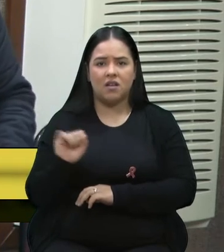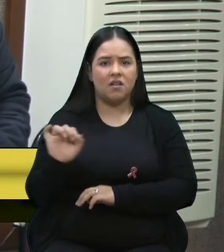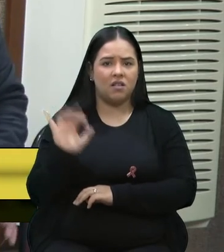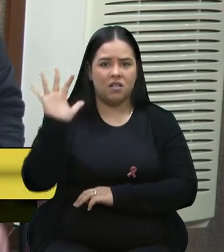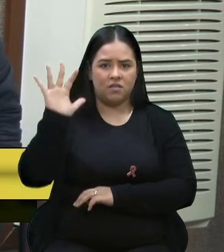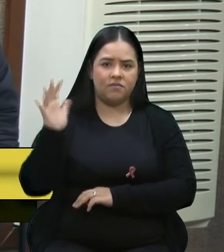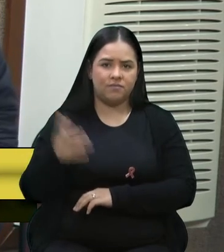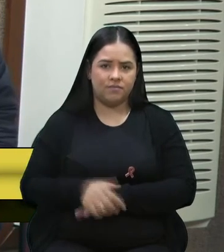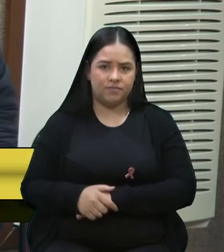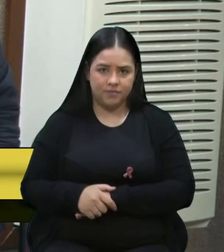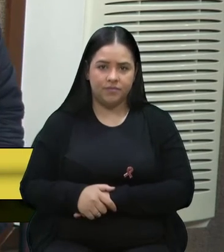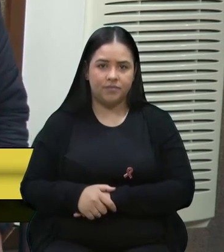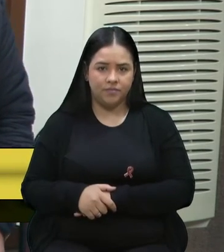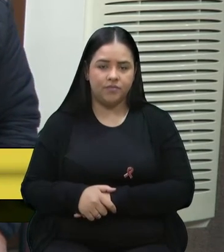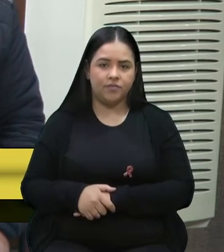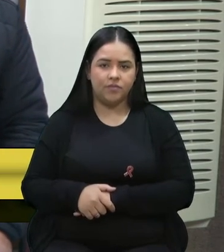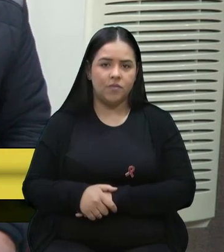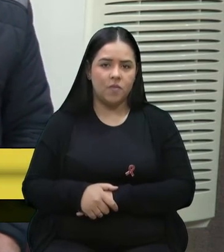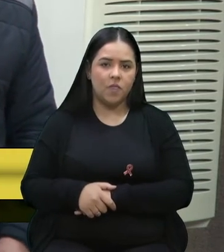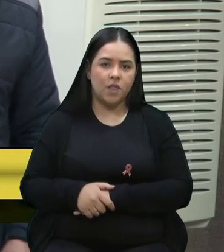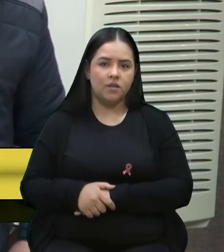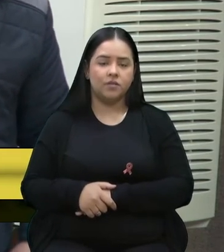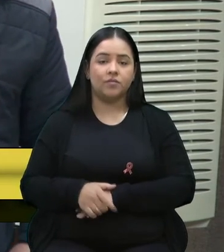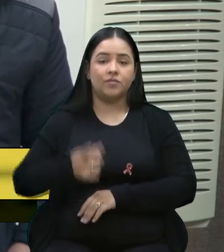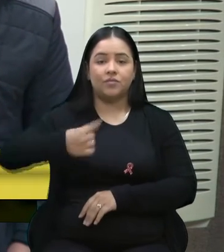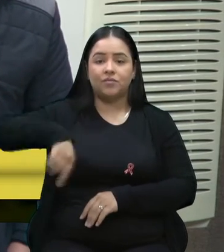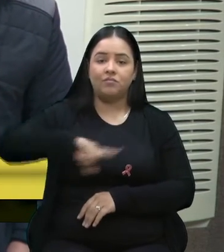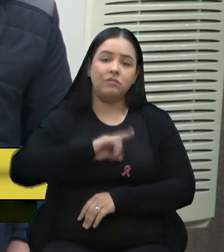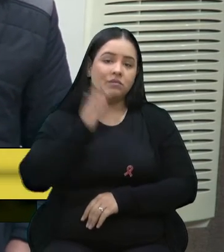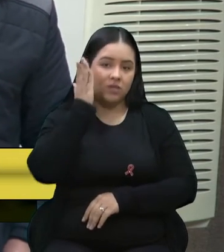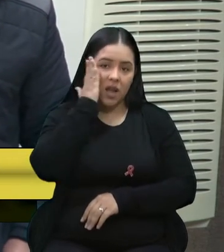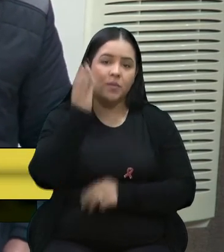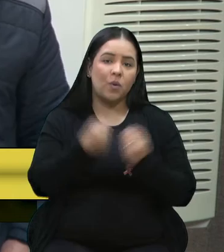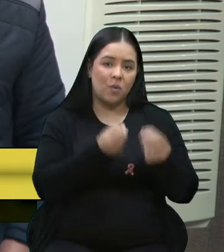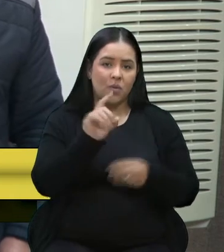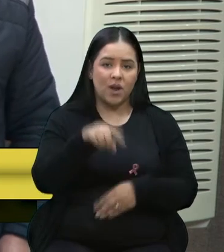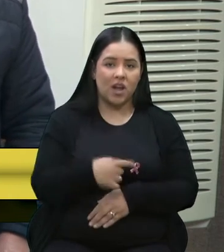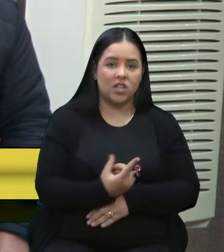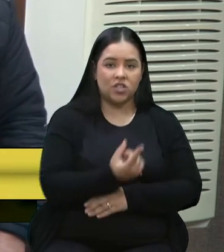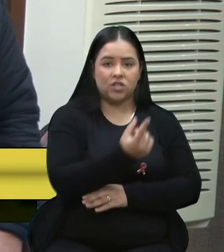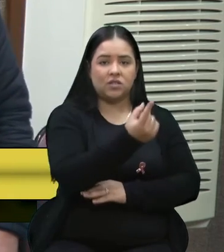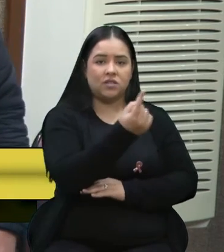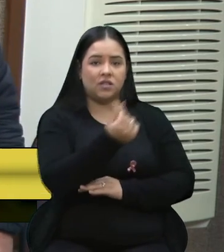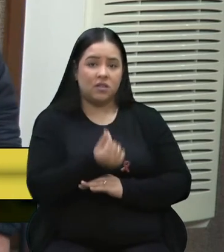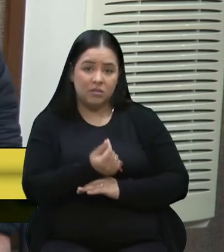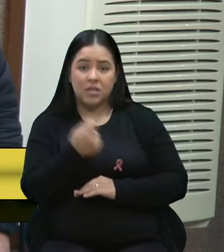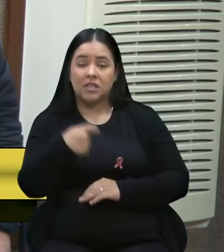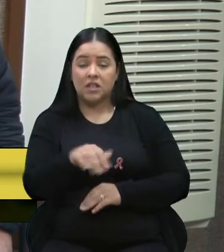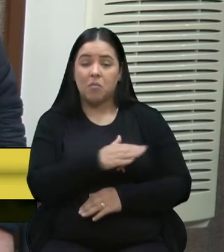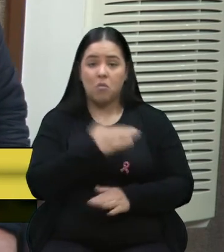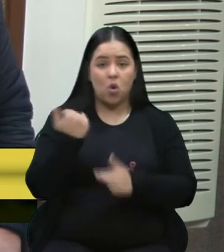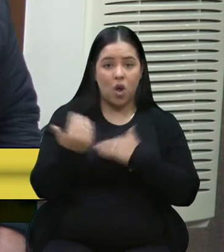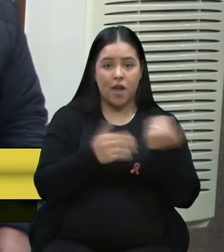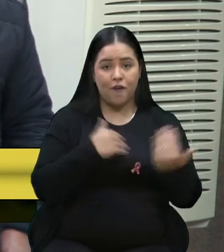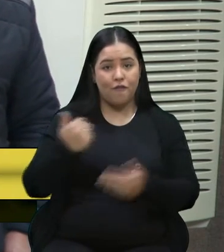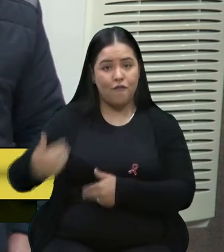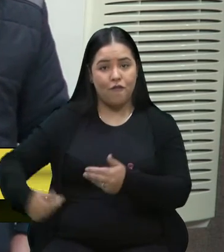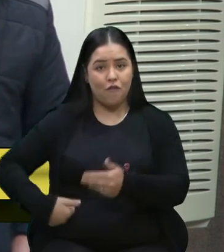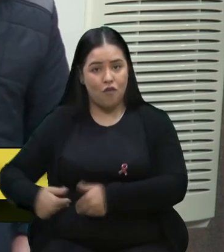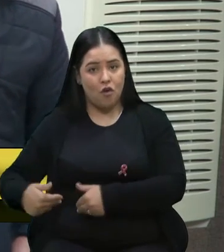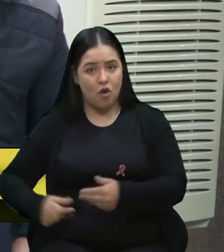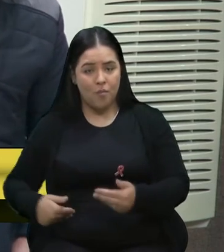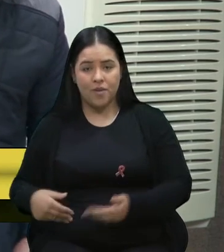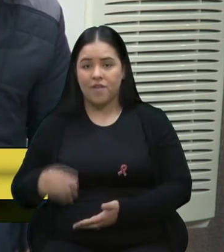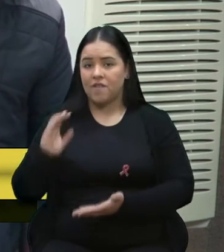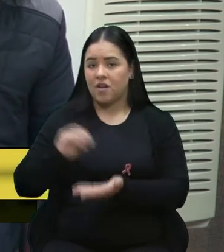Ou, nós sabemos que o capitalismo é isso mesmo, né? As pessoas precisam morrer de fome, precisam ter alimentação,